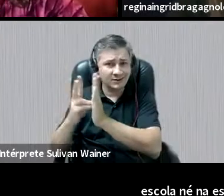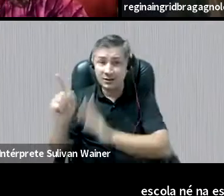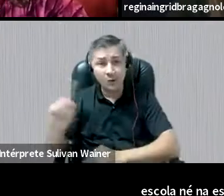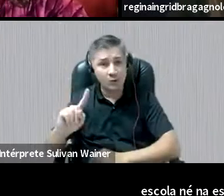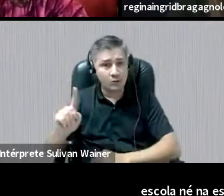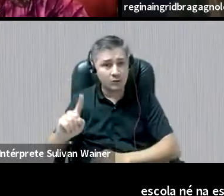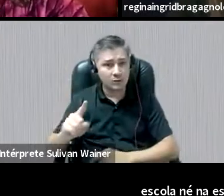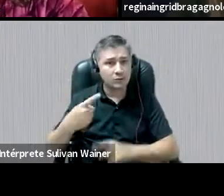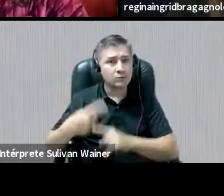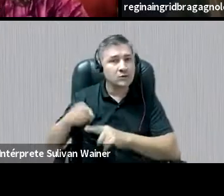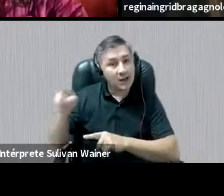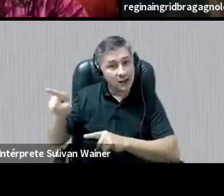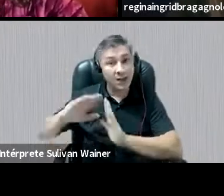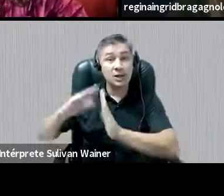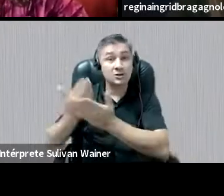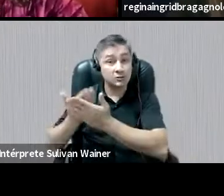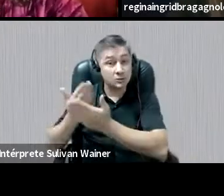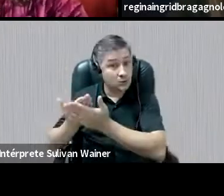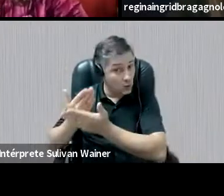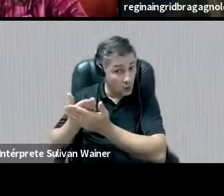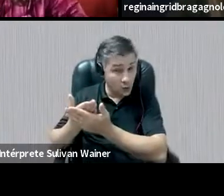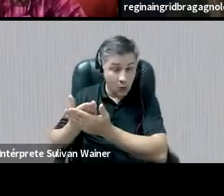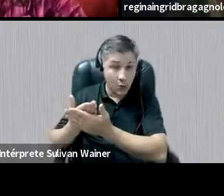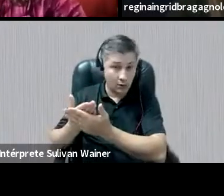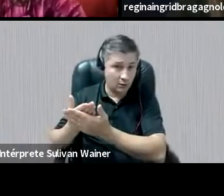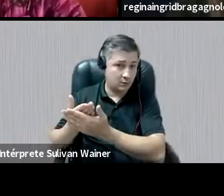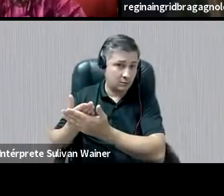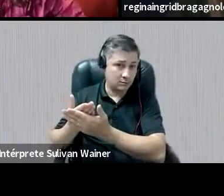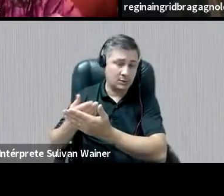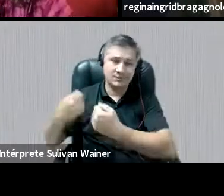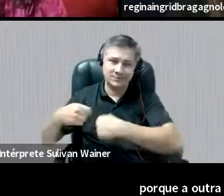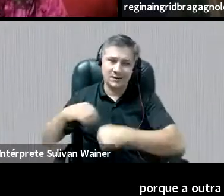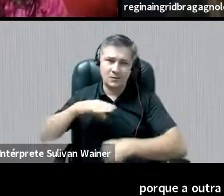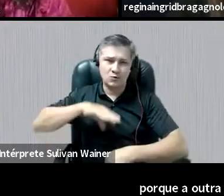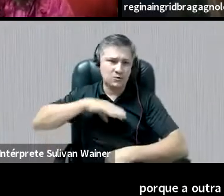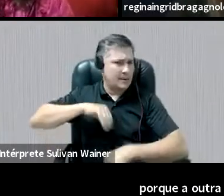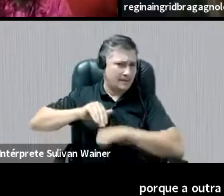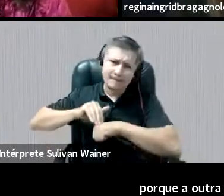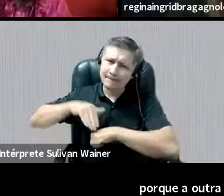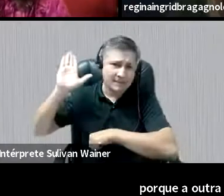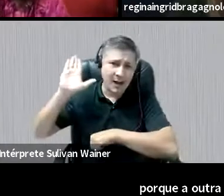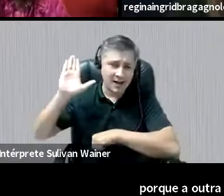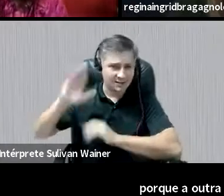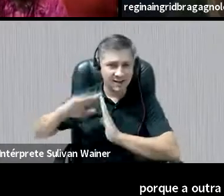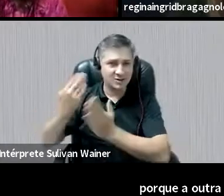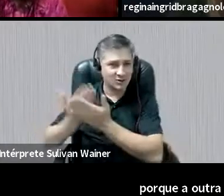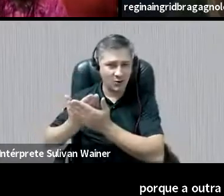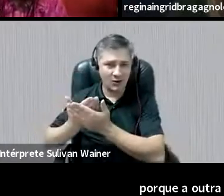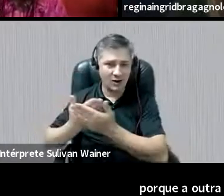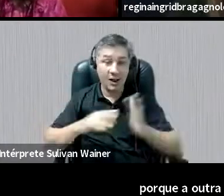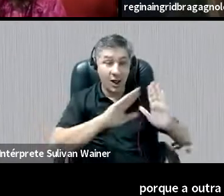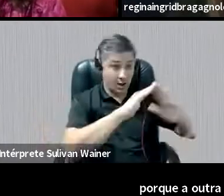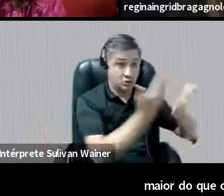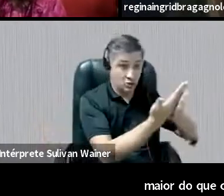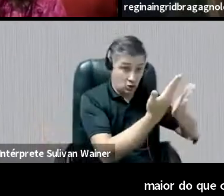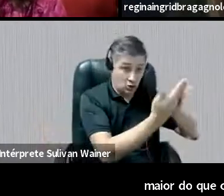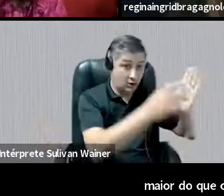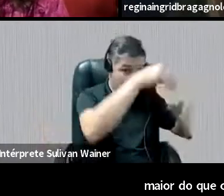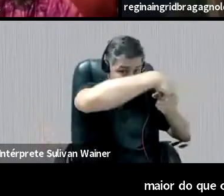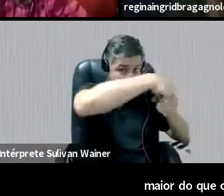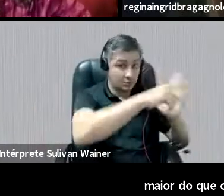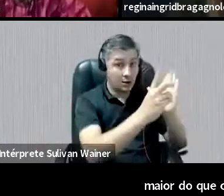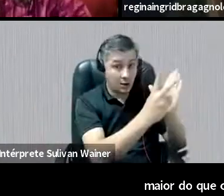precisam ter um domínio muito maior do idioma português, então, a angústia, tanto que o adolescente, que a gente